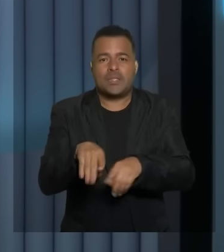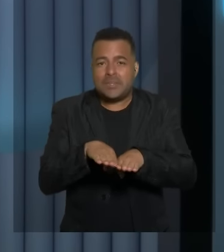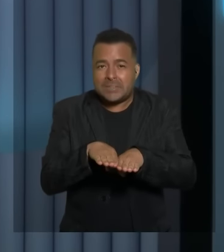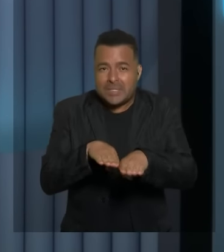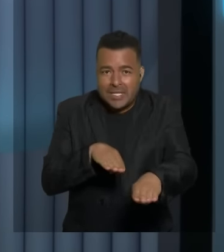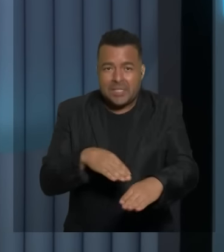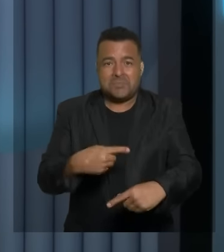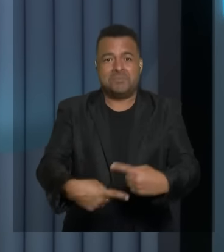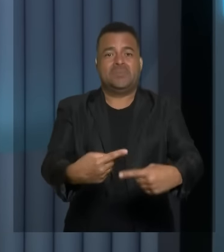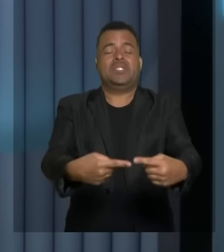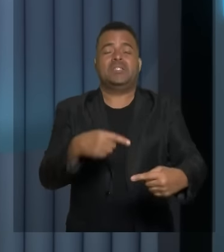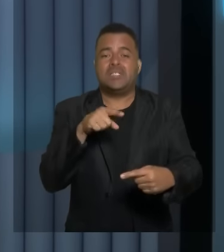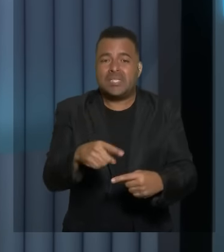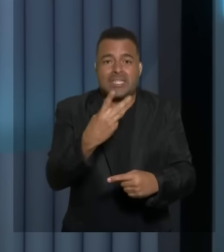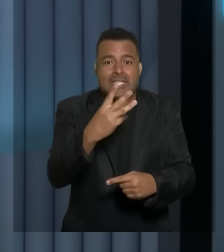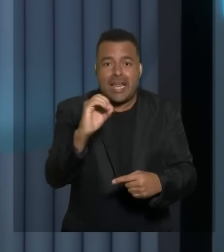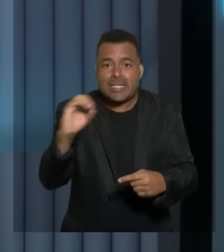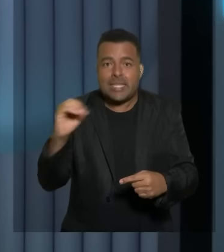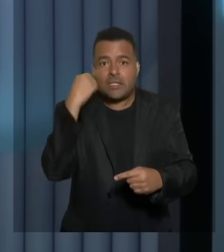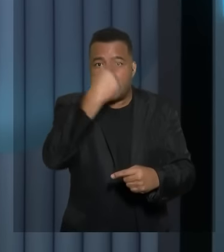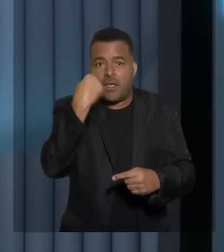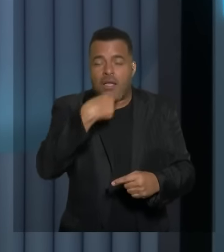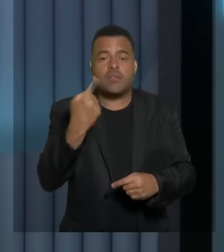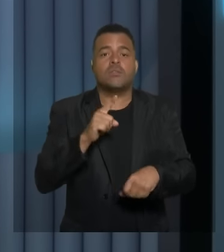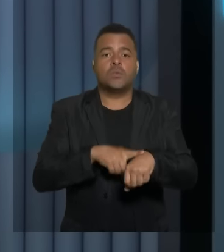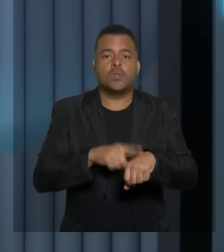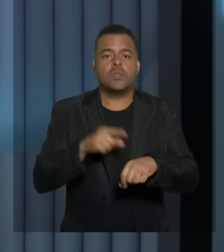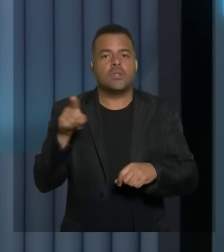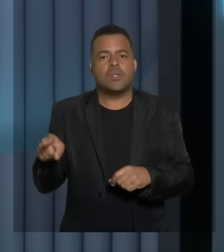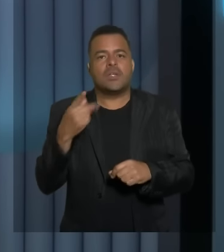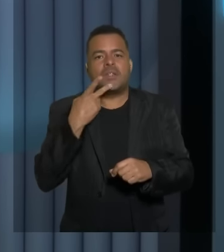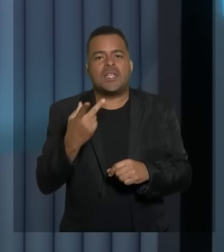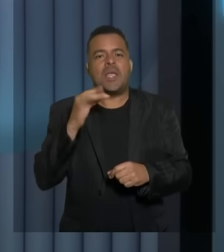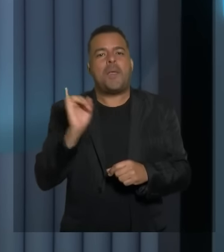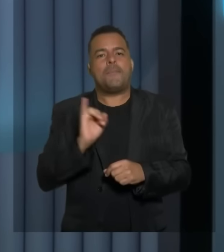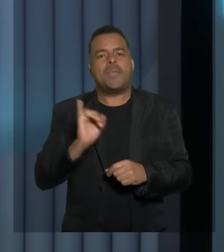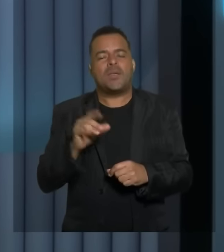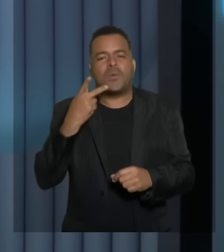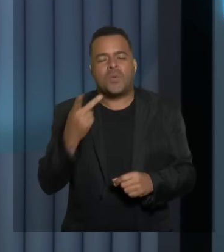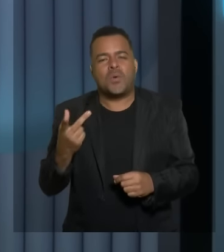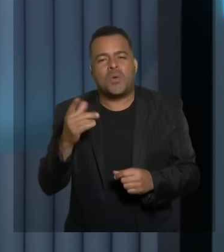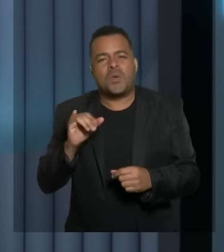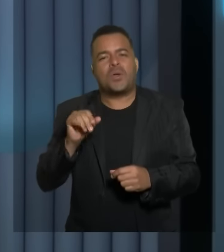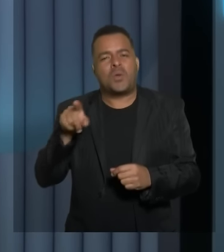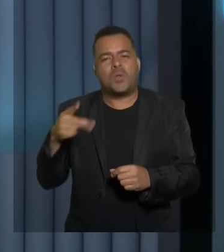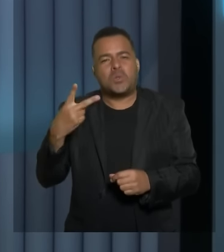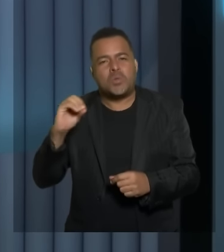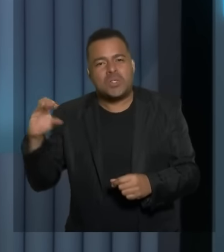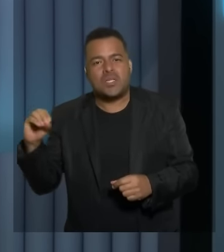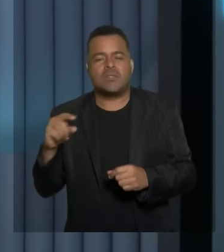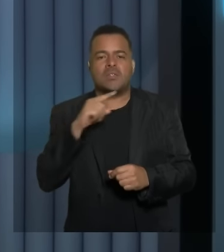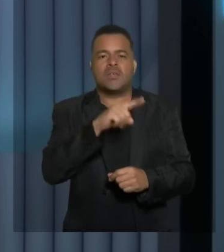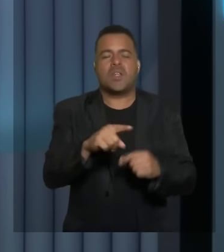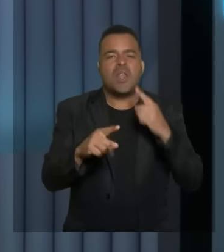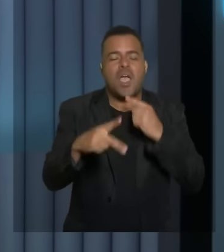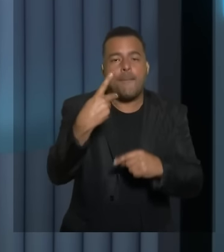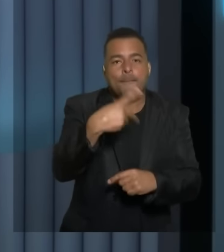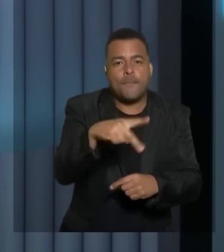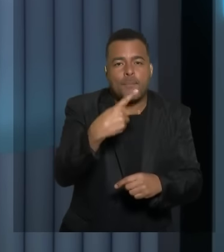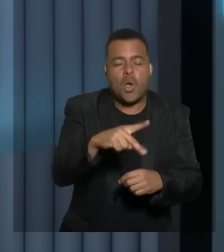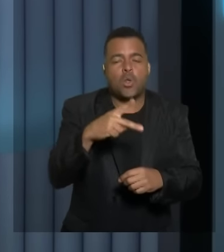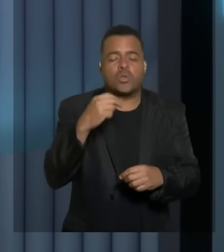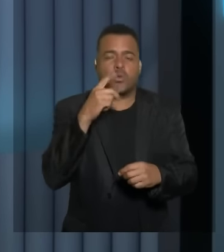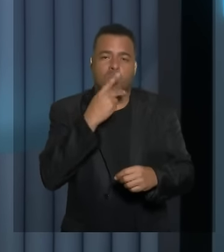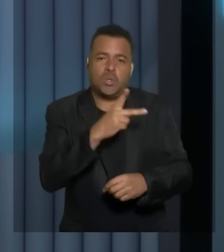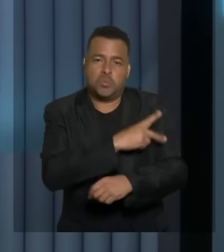gente fez uma avaliação no município de Bicoara é contratado por 201 reais a hora em poções 147 reais a hora